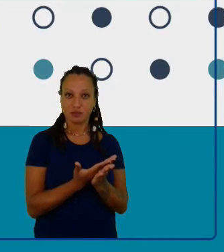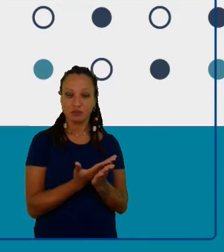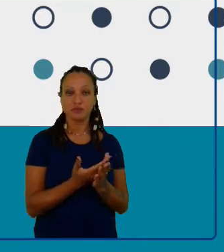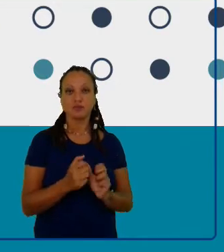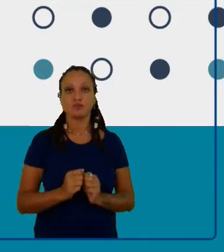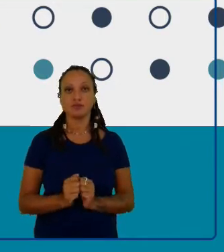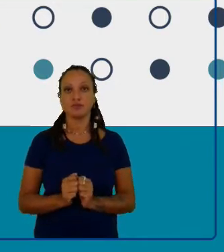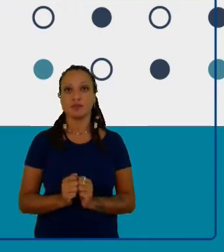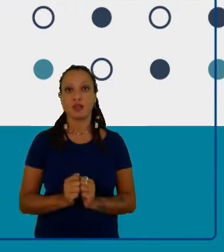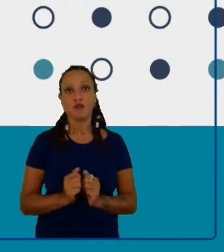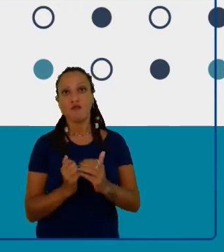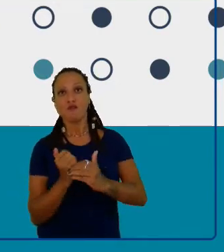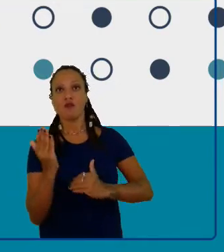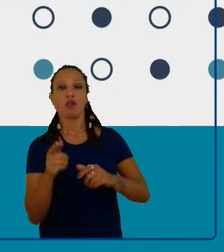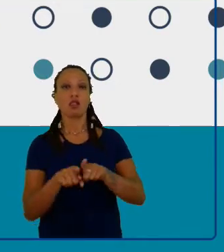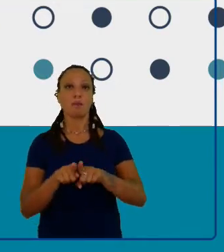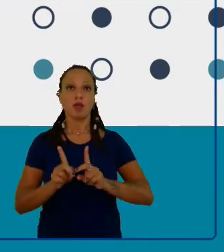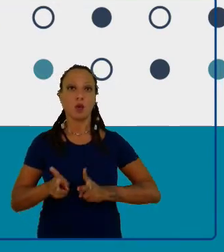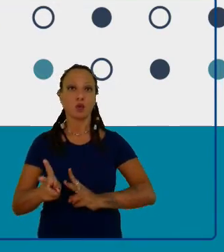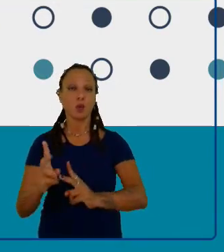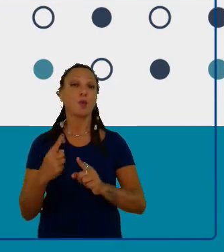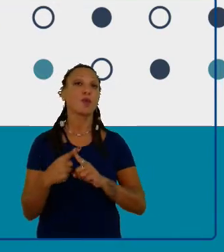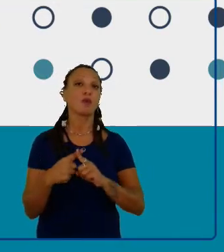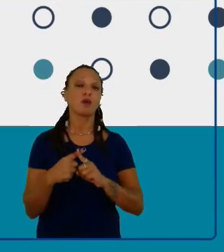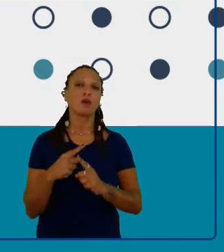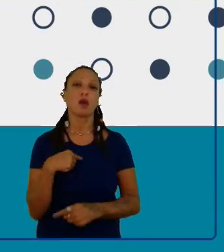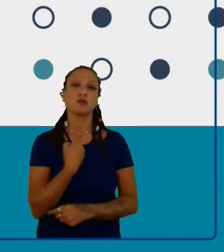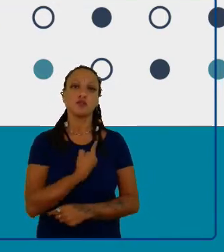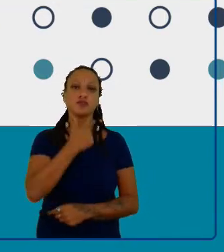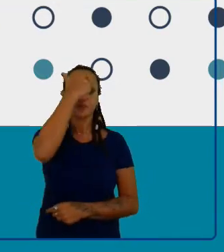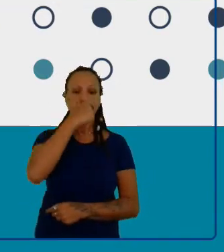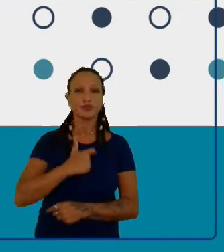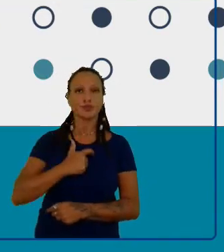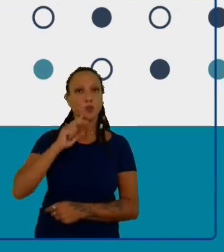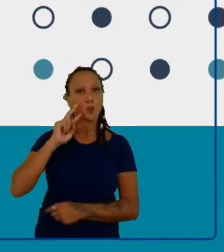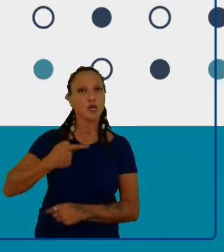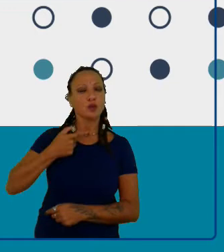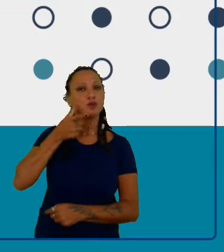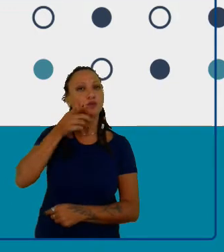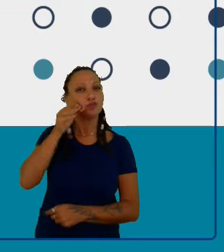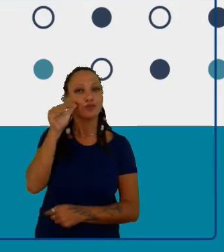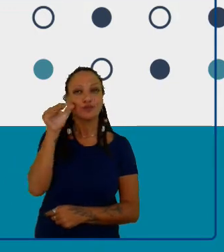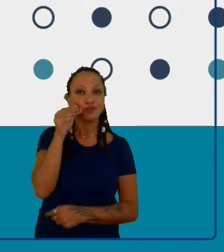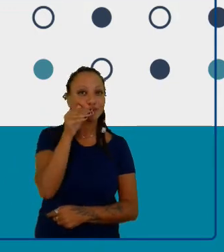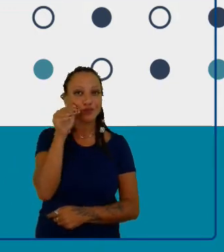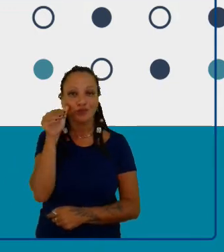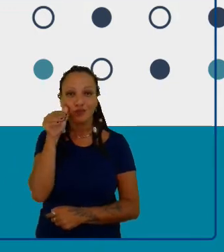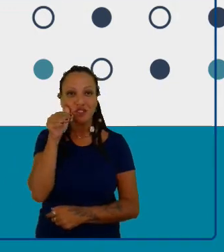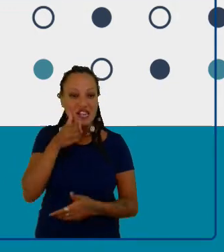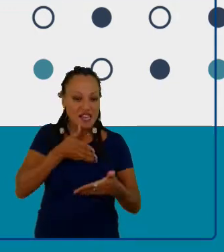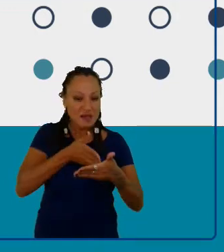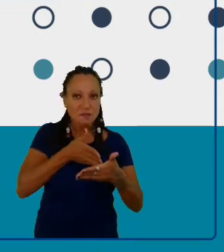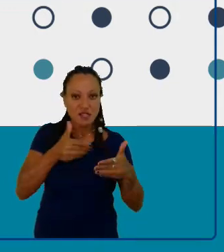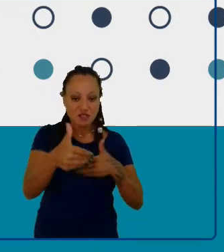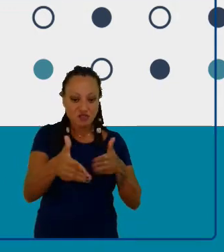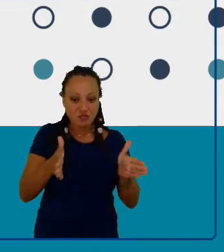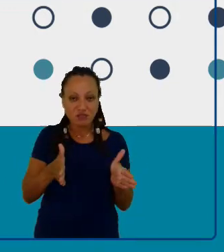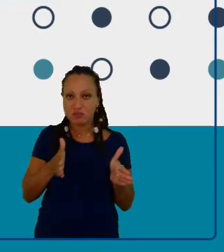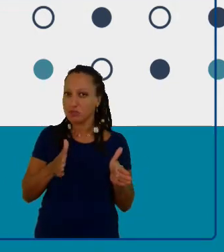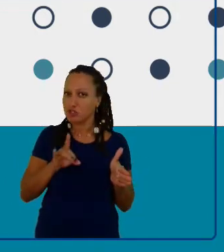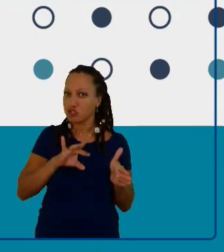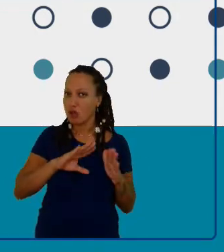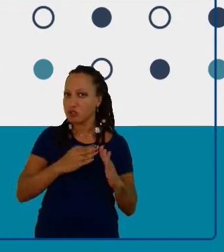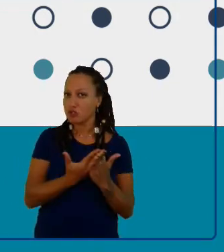seres curiosos, que não se limitam a um espaço de um território pequeno, como o espaço da sala de